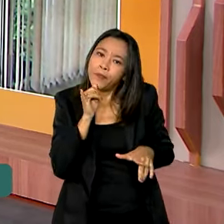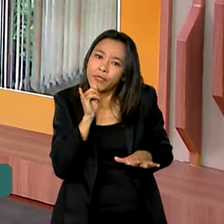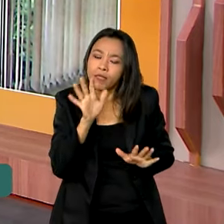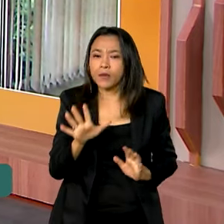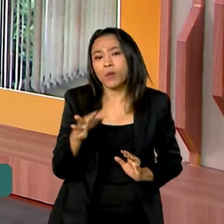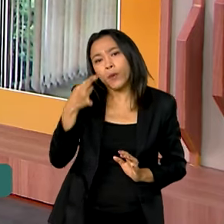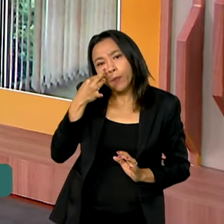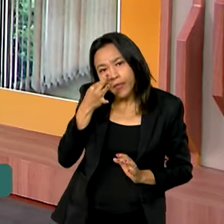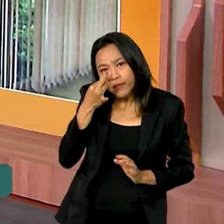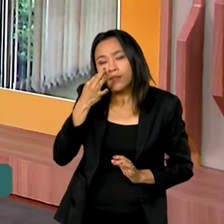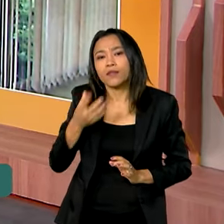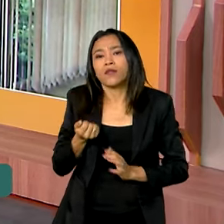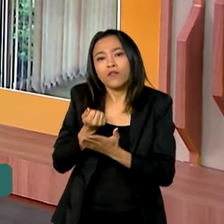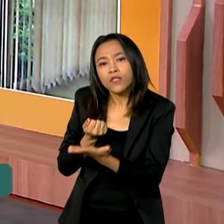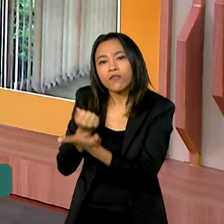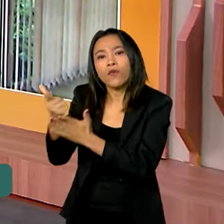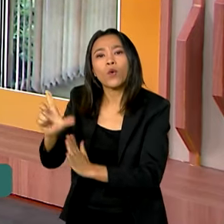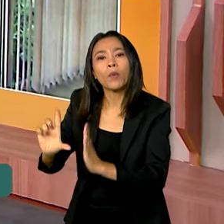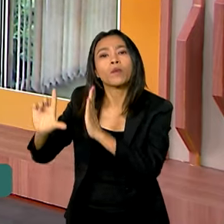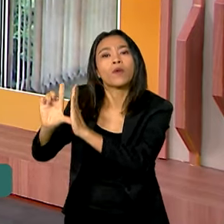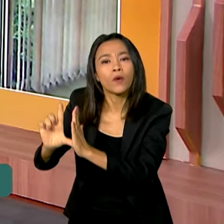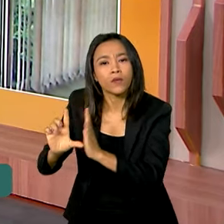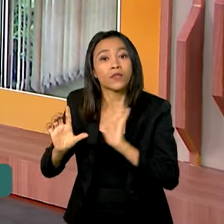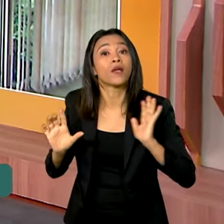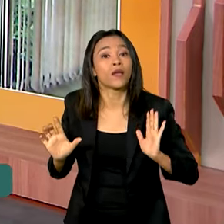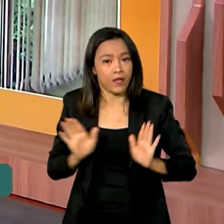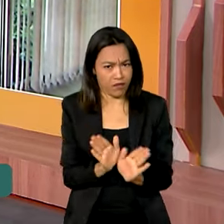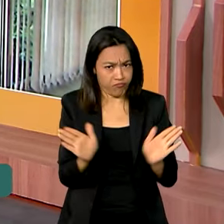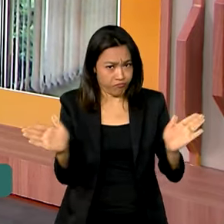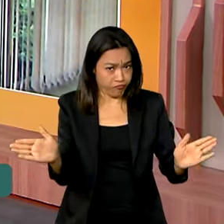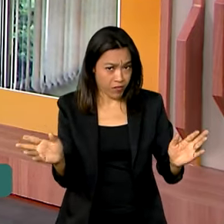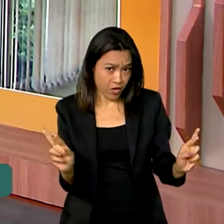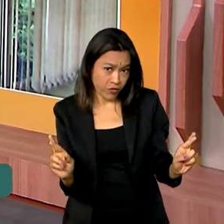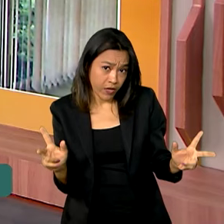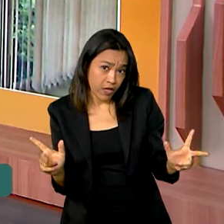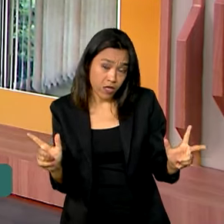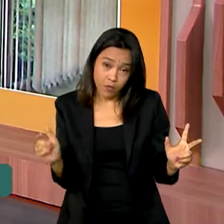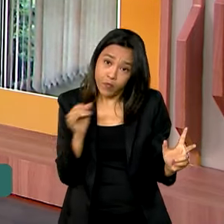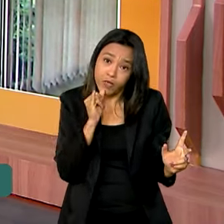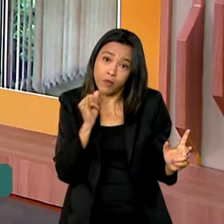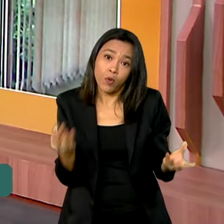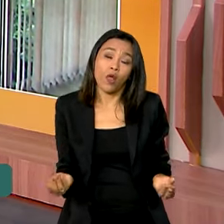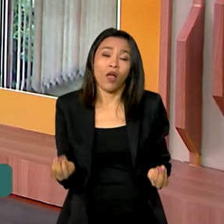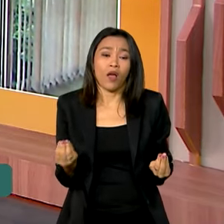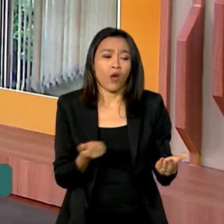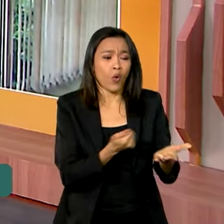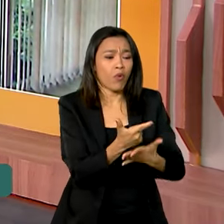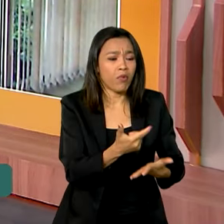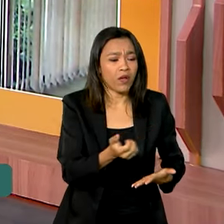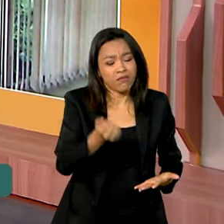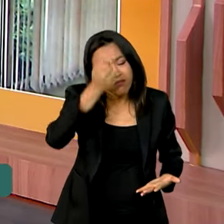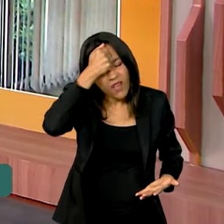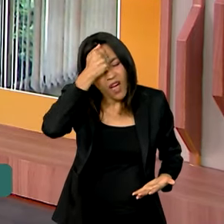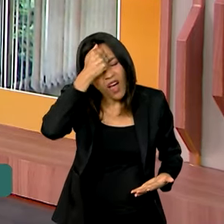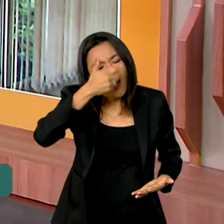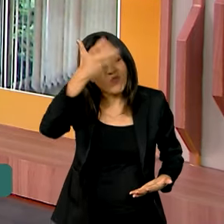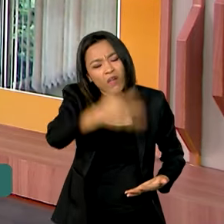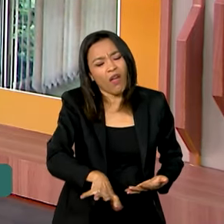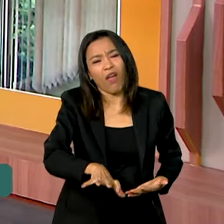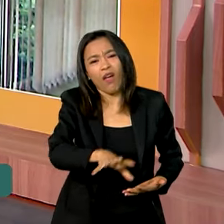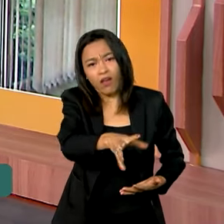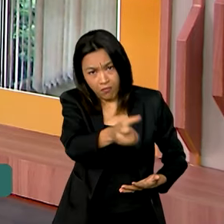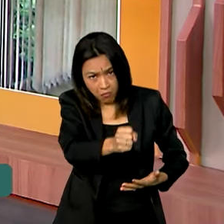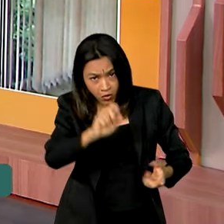se você for fazer uma compra numa loja física, né? Por exemplo, em relação a devoluções, se a pessoa recebeu o produto, não está satisfeito,